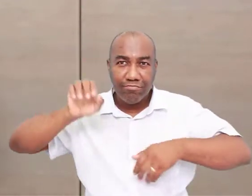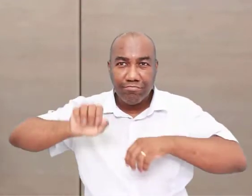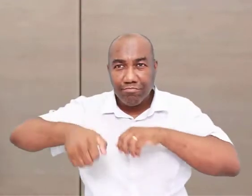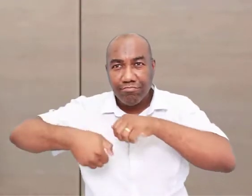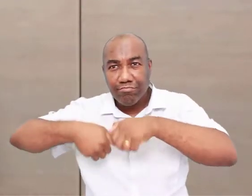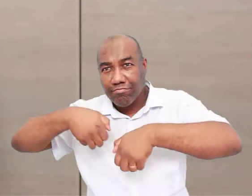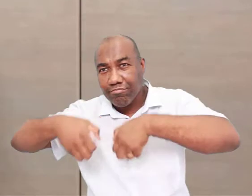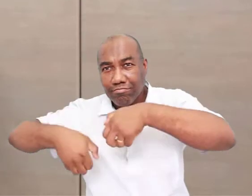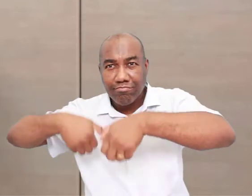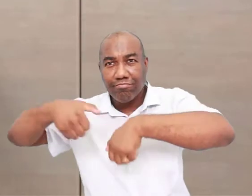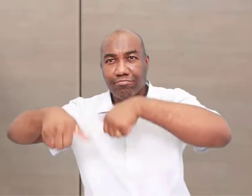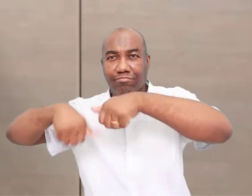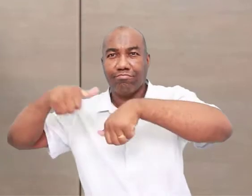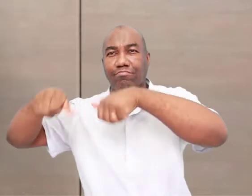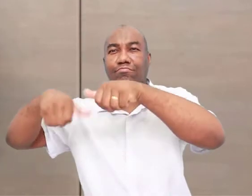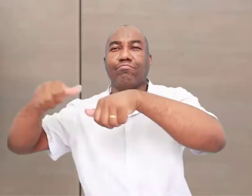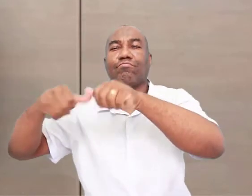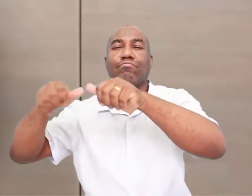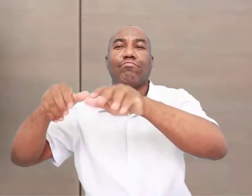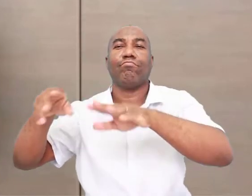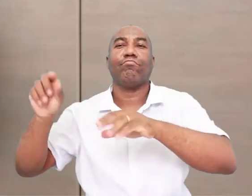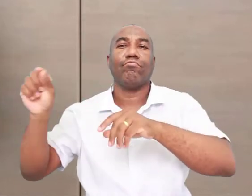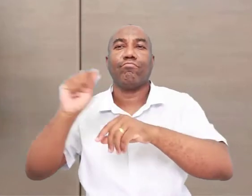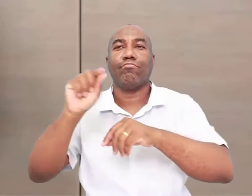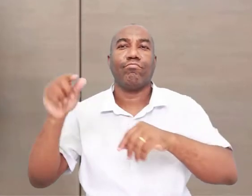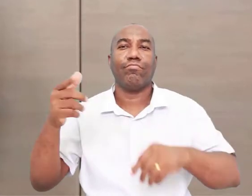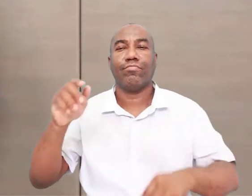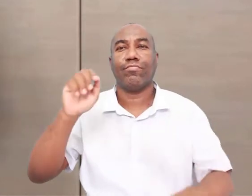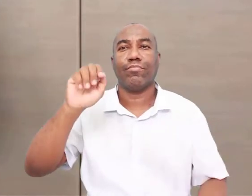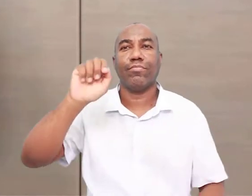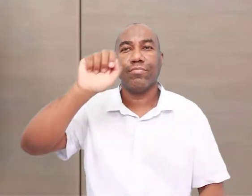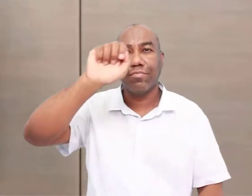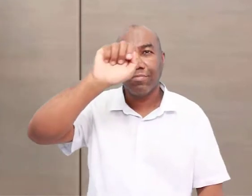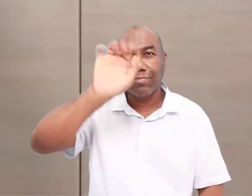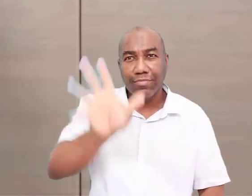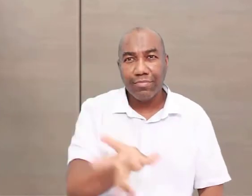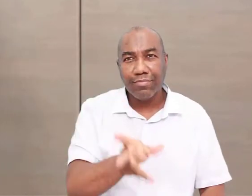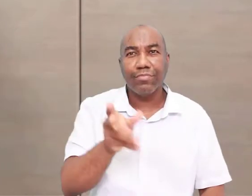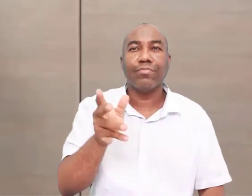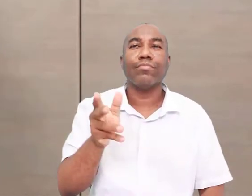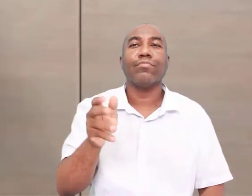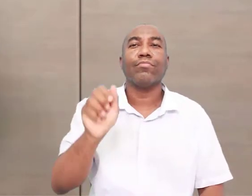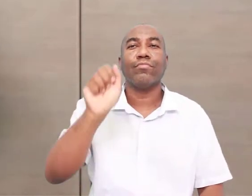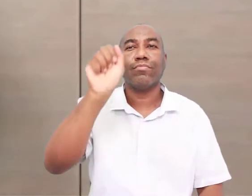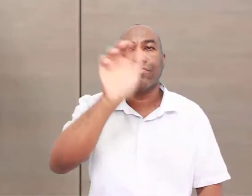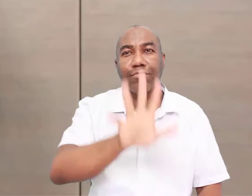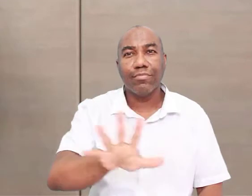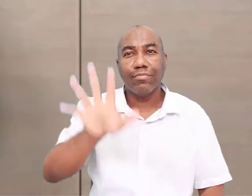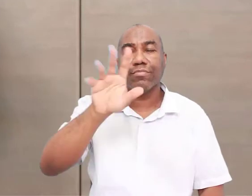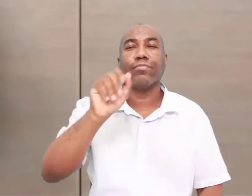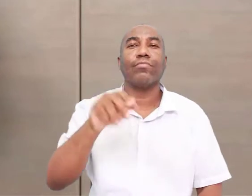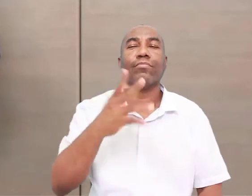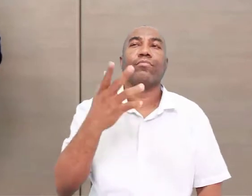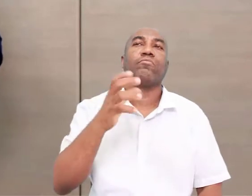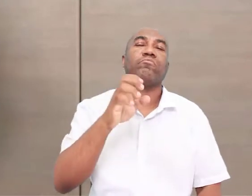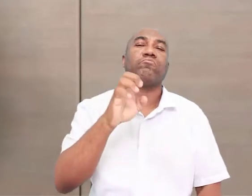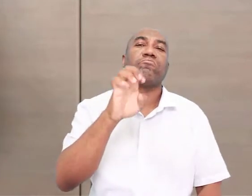na África e depois muitos deles acabaram sendo encontrados também na Ásia e também na Europa, que vai completando toda essa teoria, né?